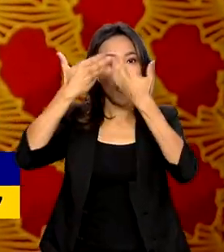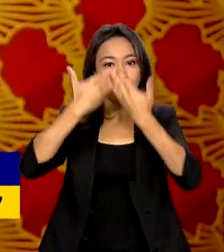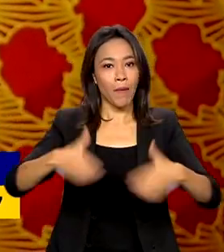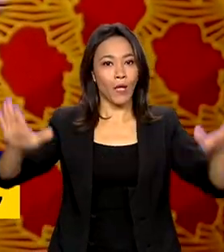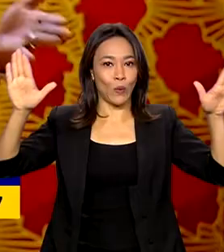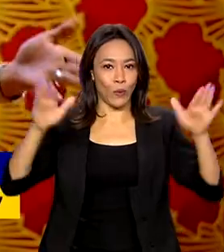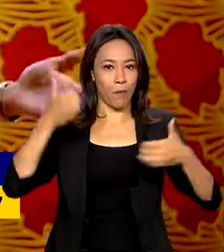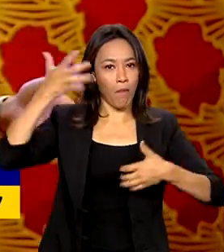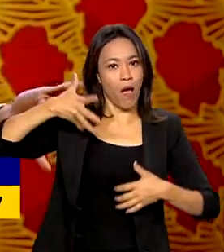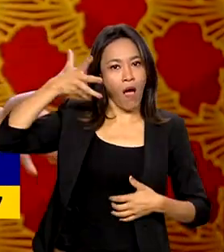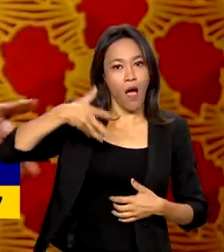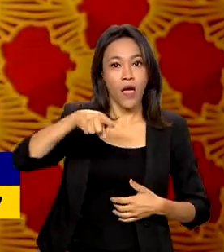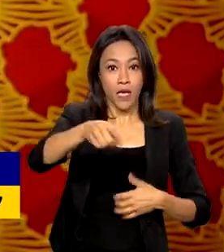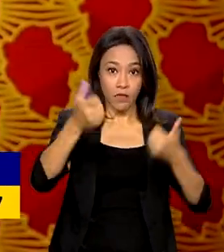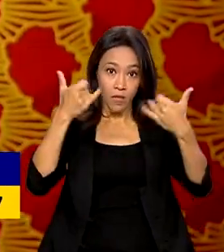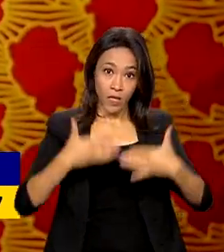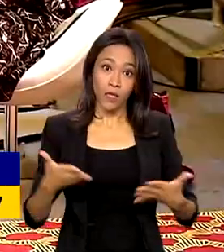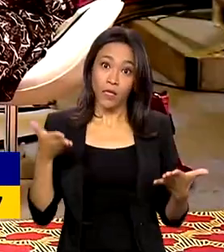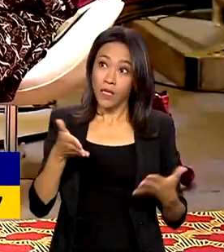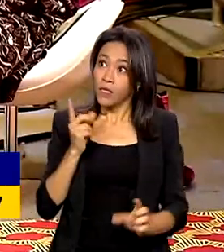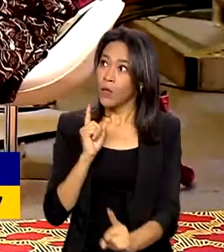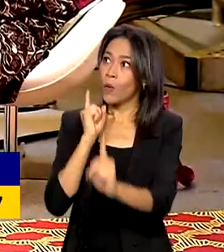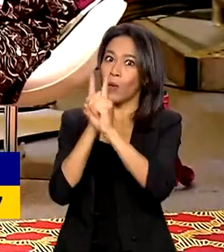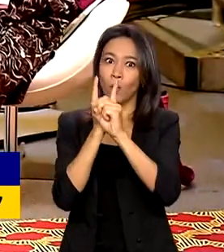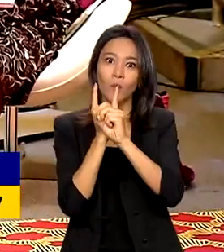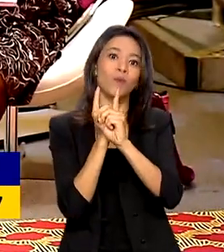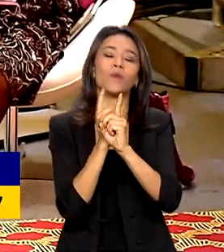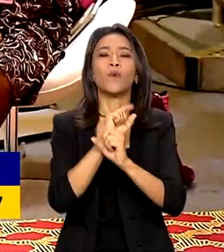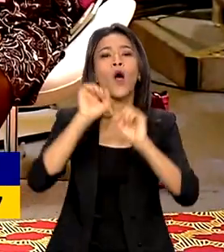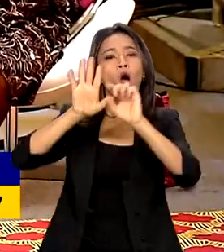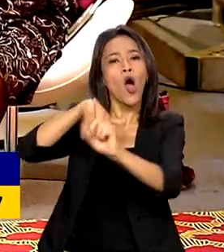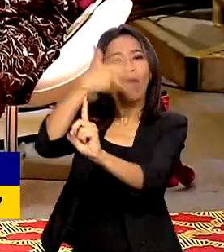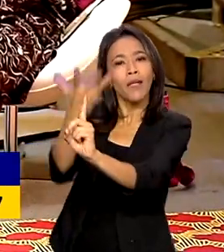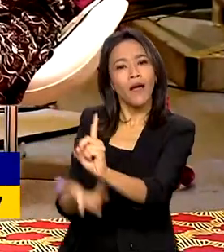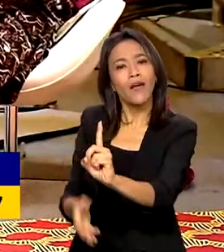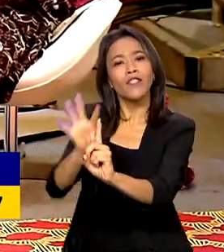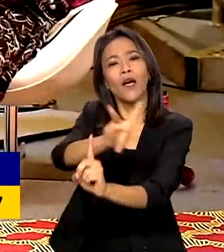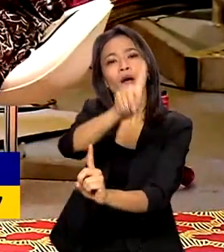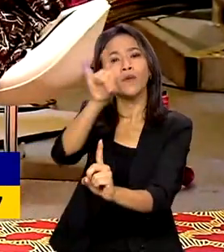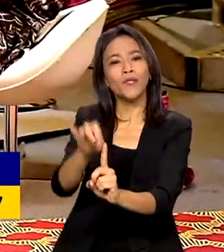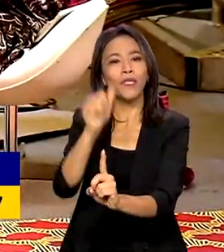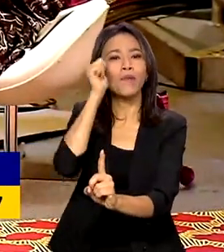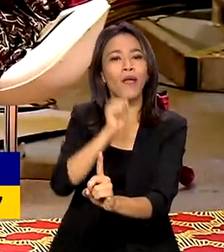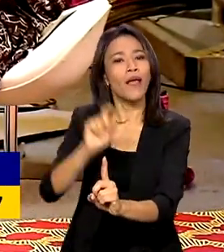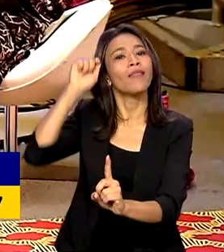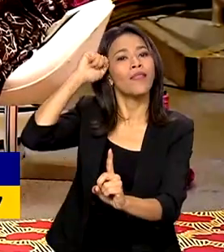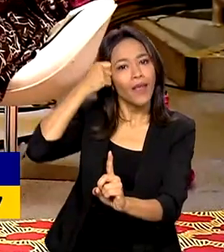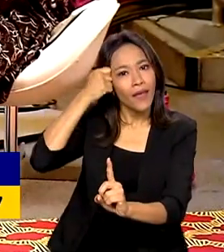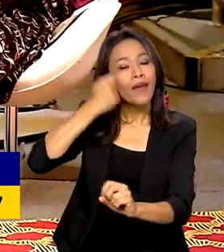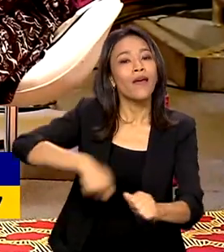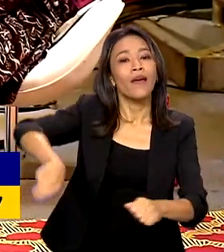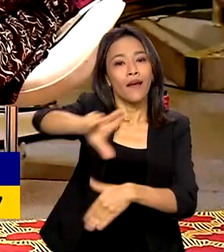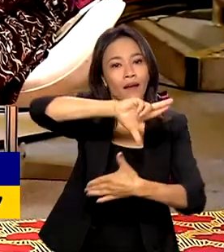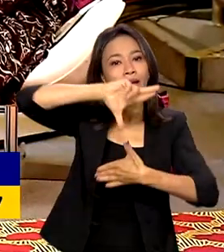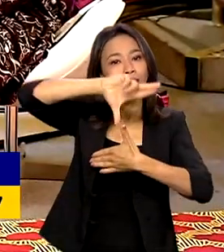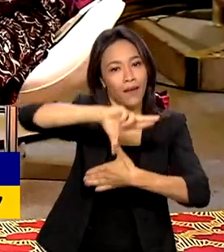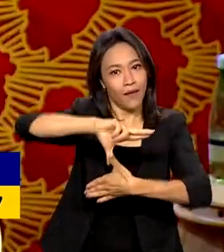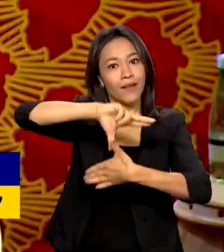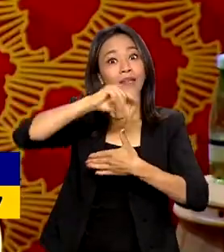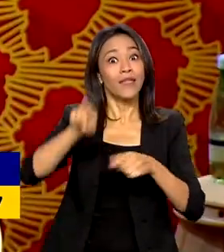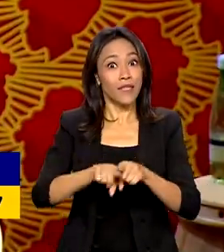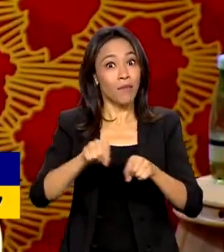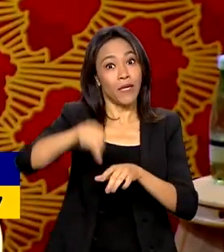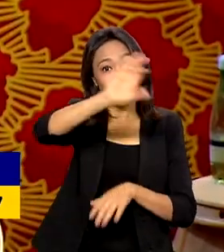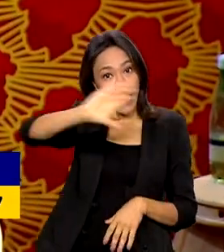lembrou que o Latinidades deste ano faz uma homenagem ao Dia da Mulher Negra Latino-Americana e Caribenha,